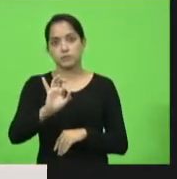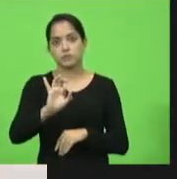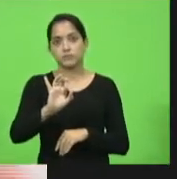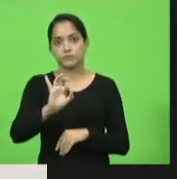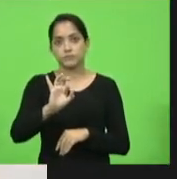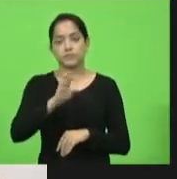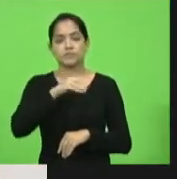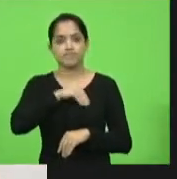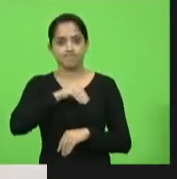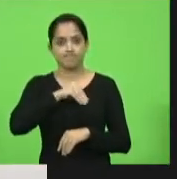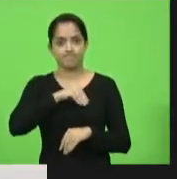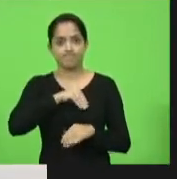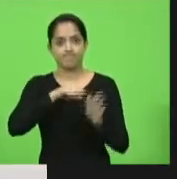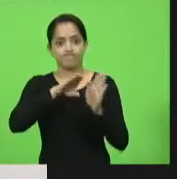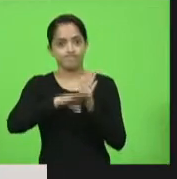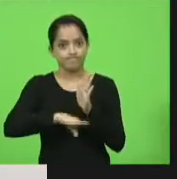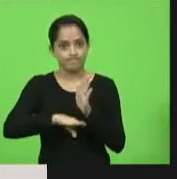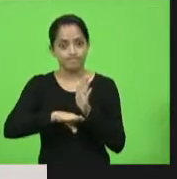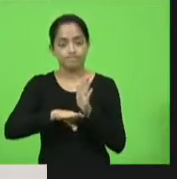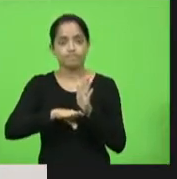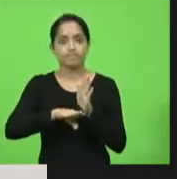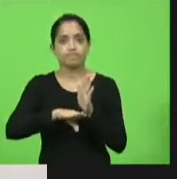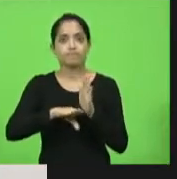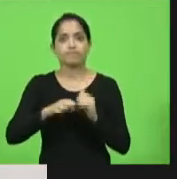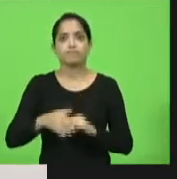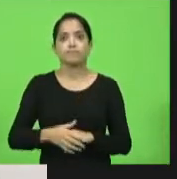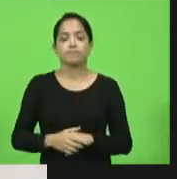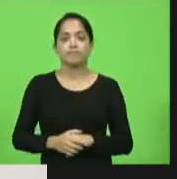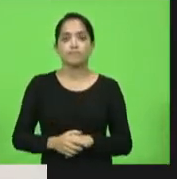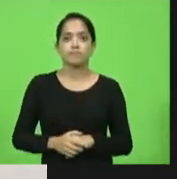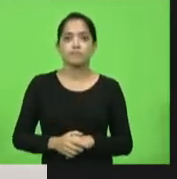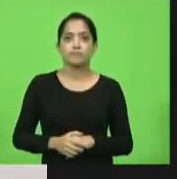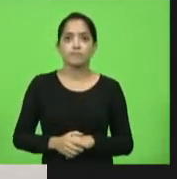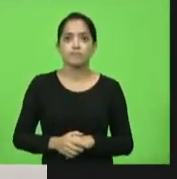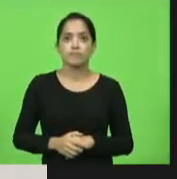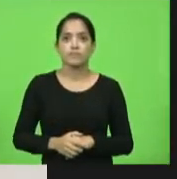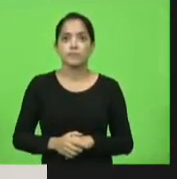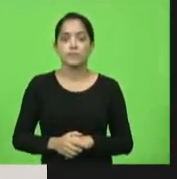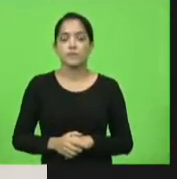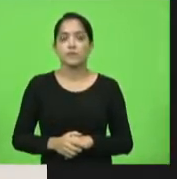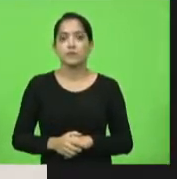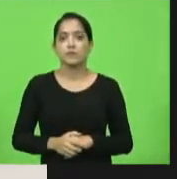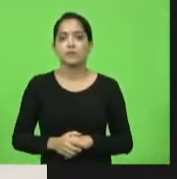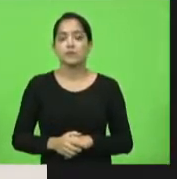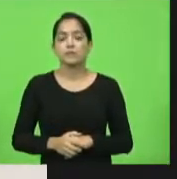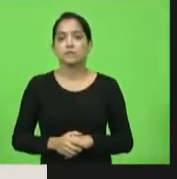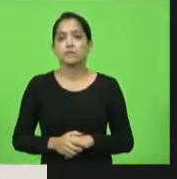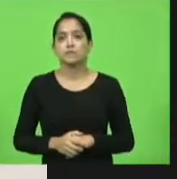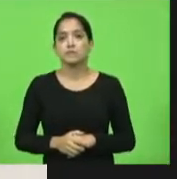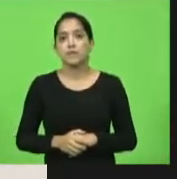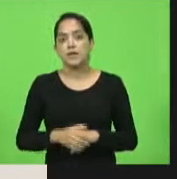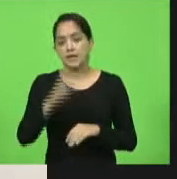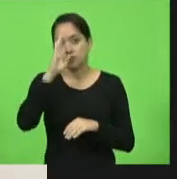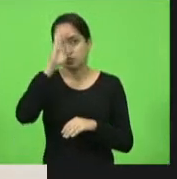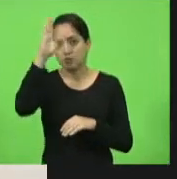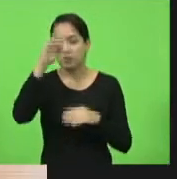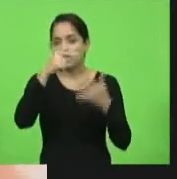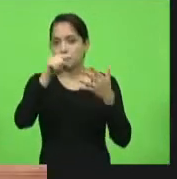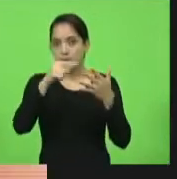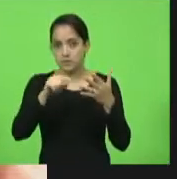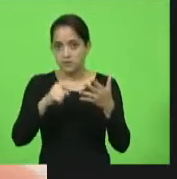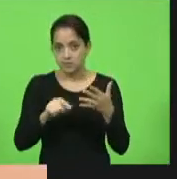salários do funcionalismo. Entre os principais pontos